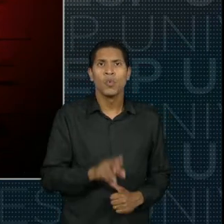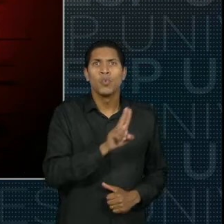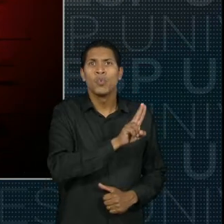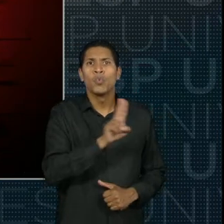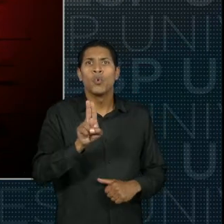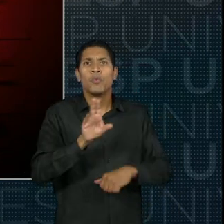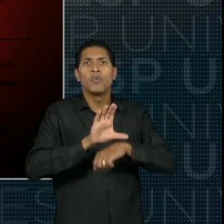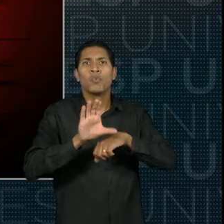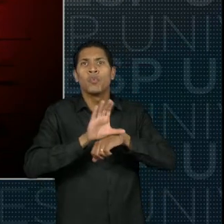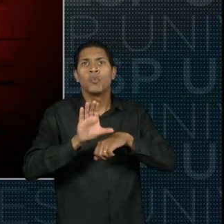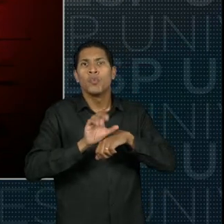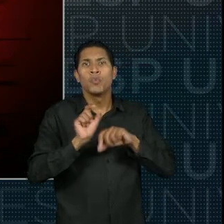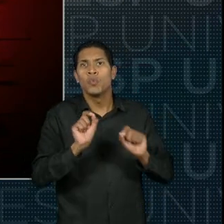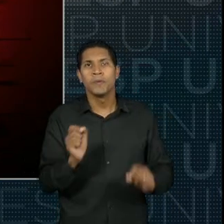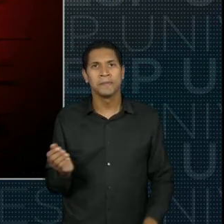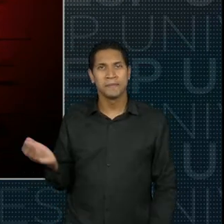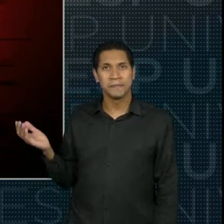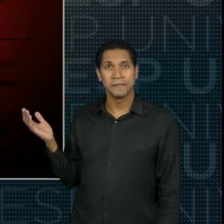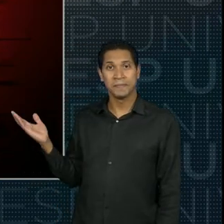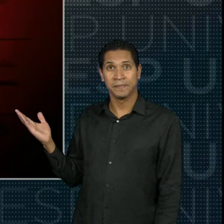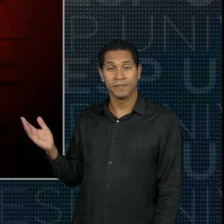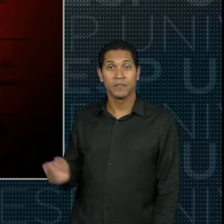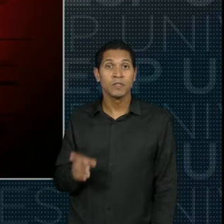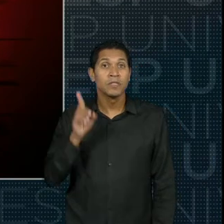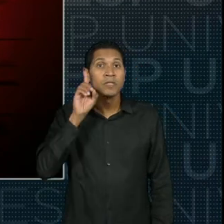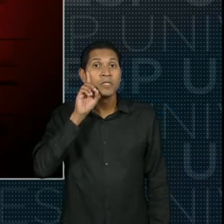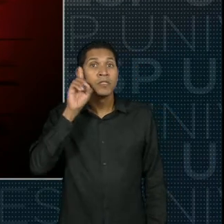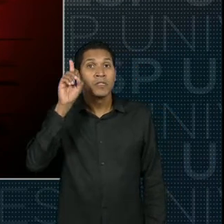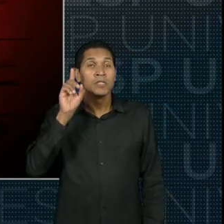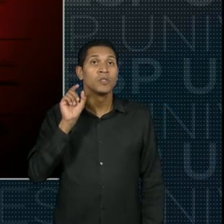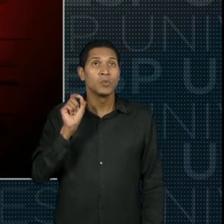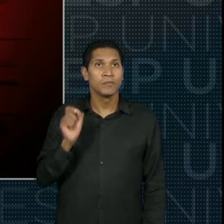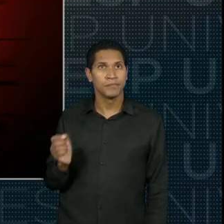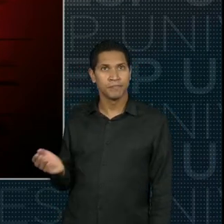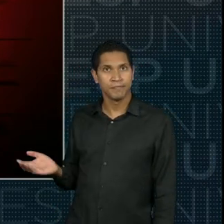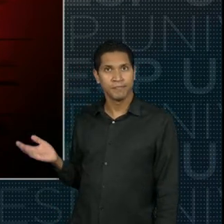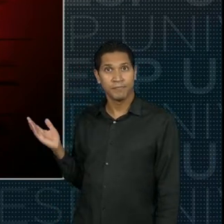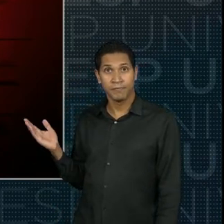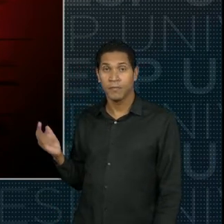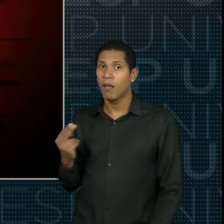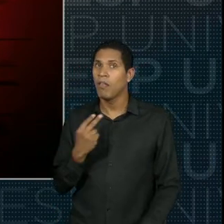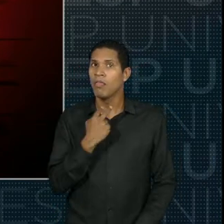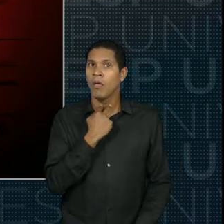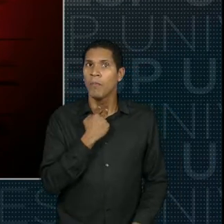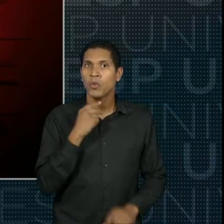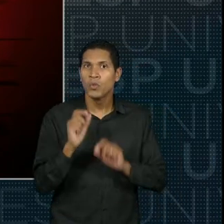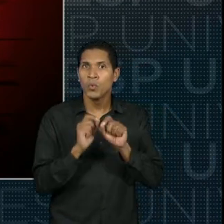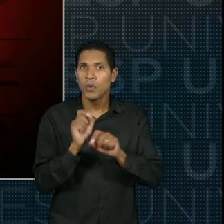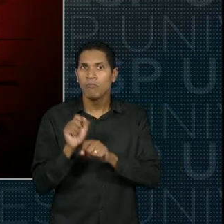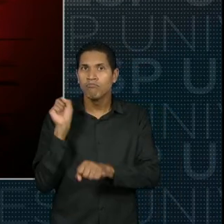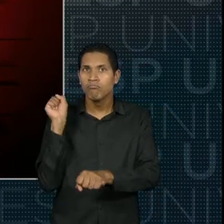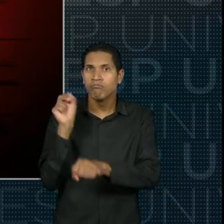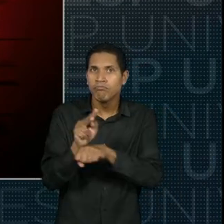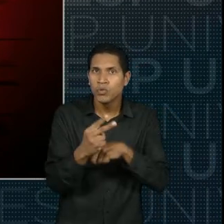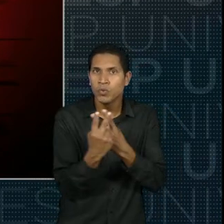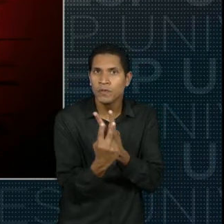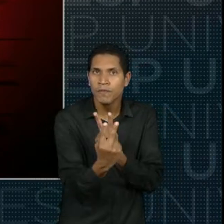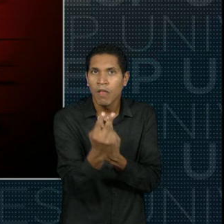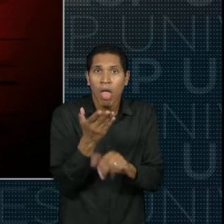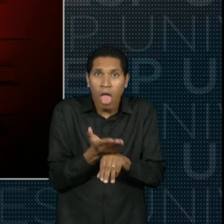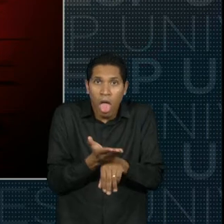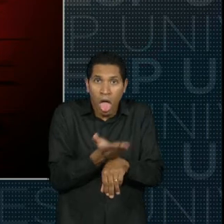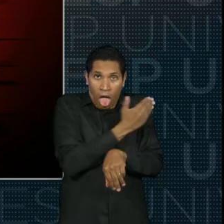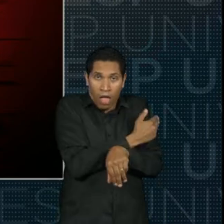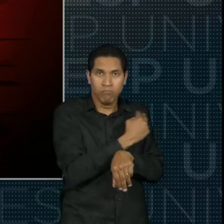curso, a data. A data não deve anteceder ao ingresso do aluno na Univesp.